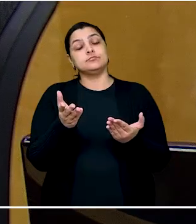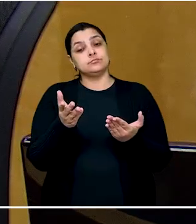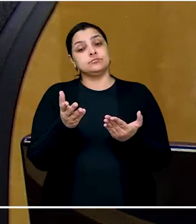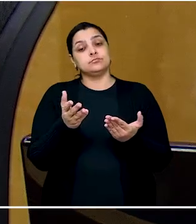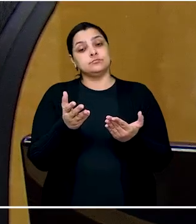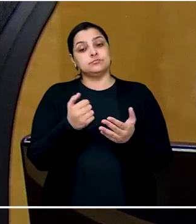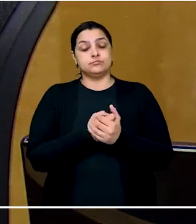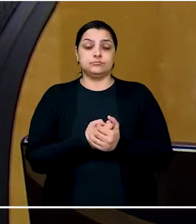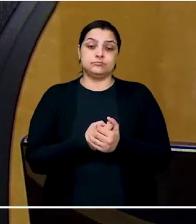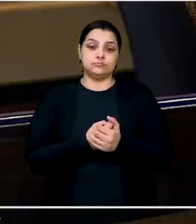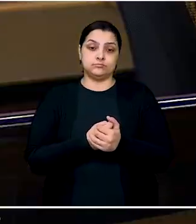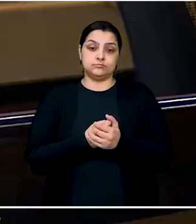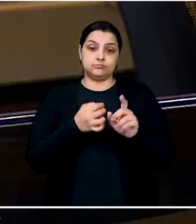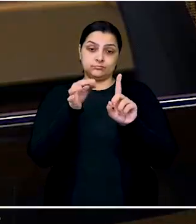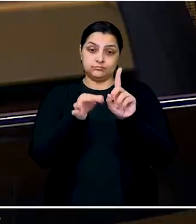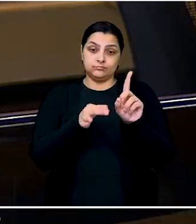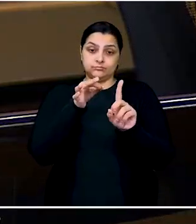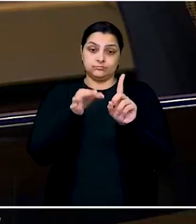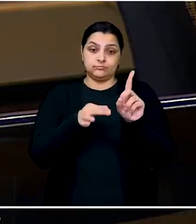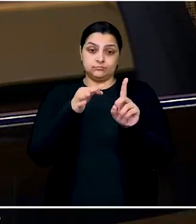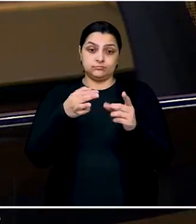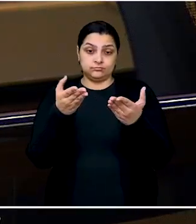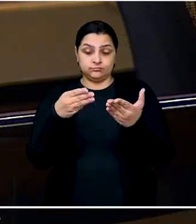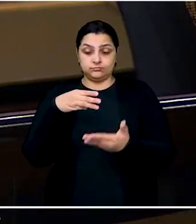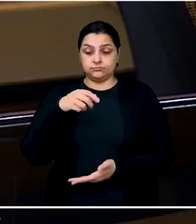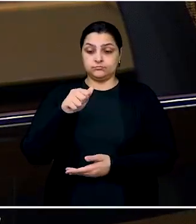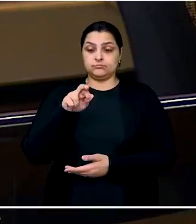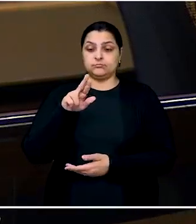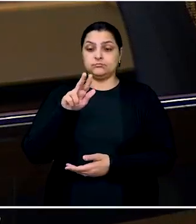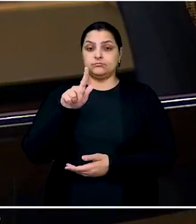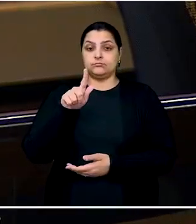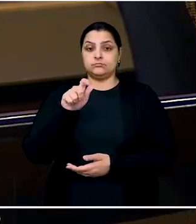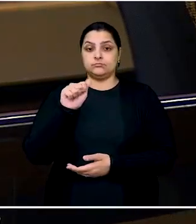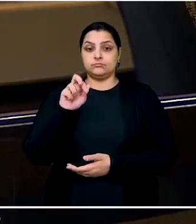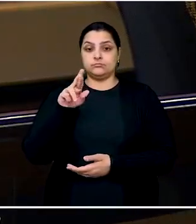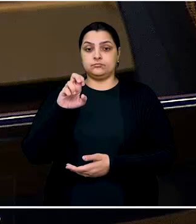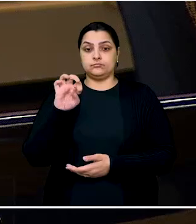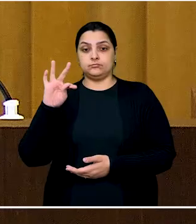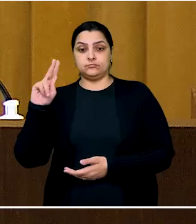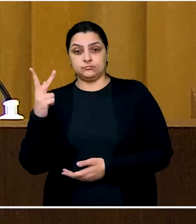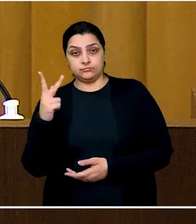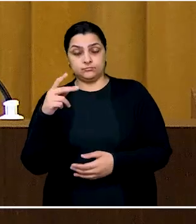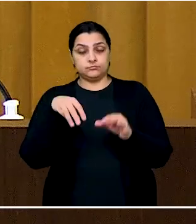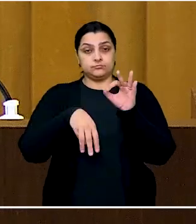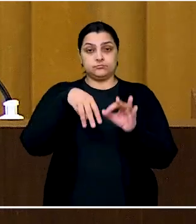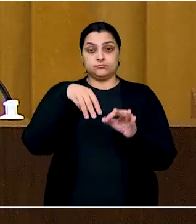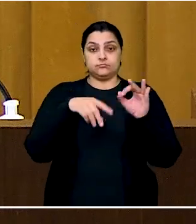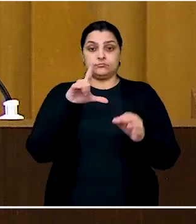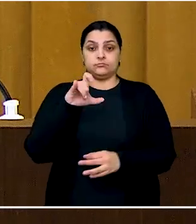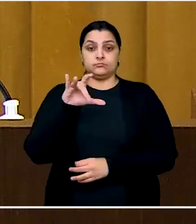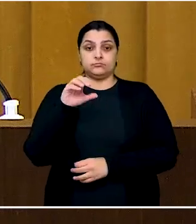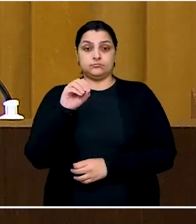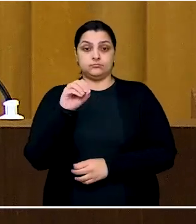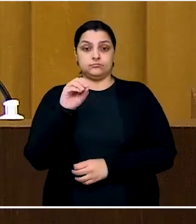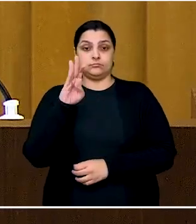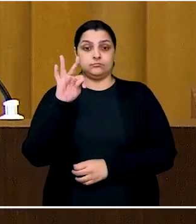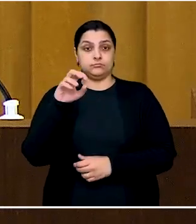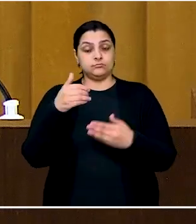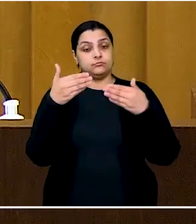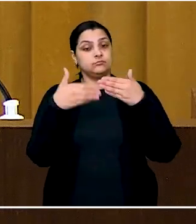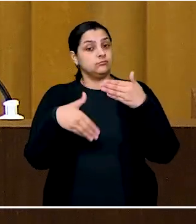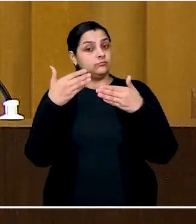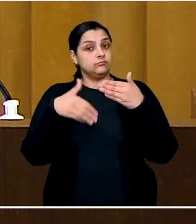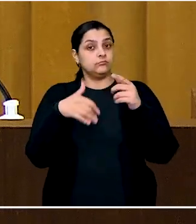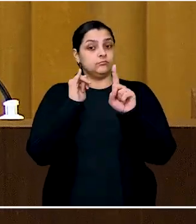configurada. A desembargadora convocada, Margarete Rodrigues Costa, e o ministro, Lério Bentes Corrêa,